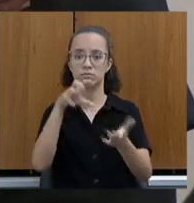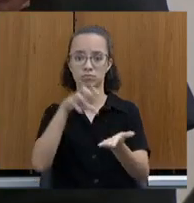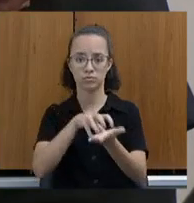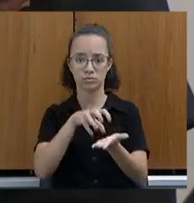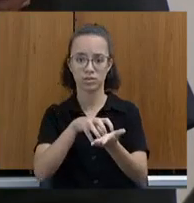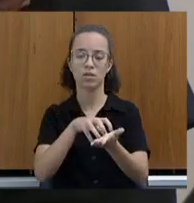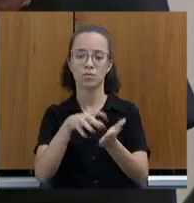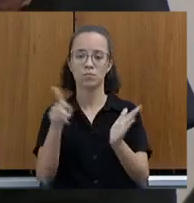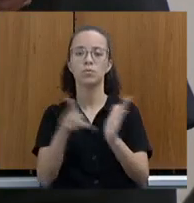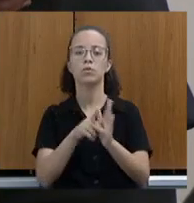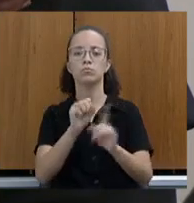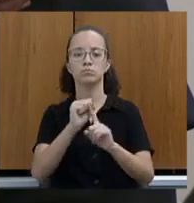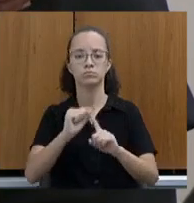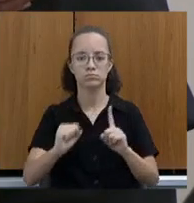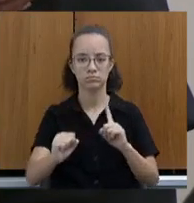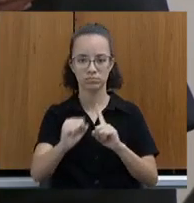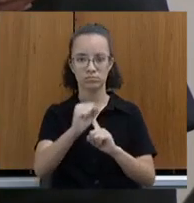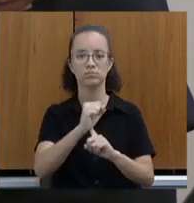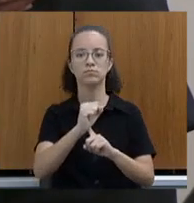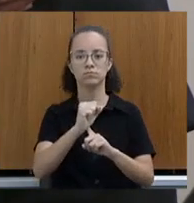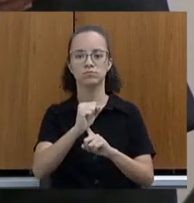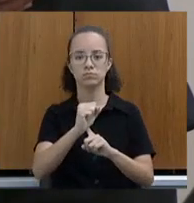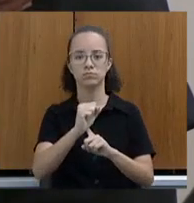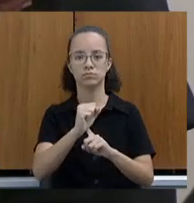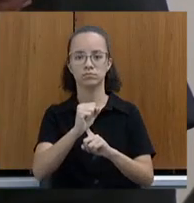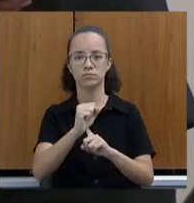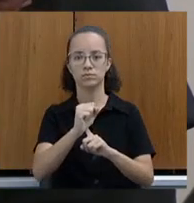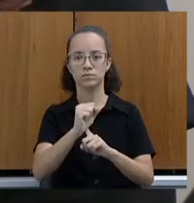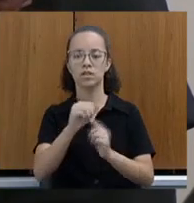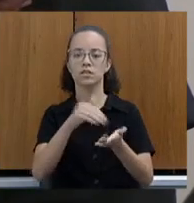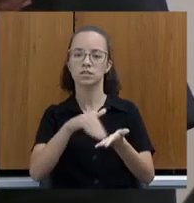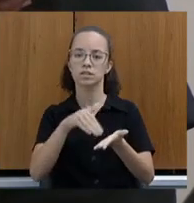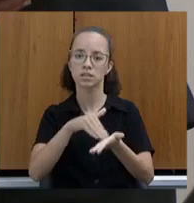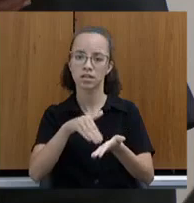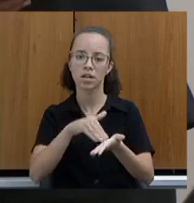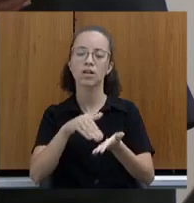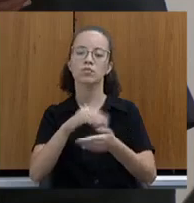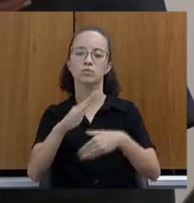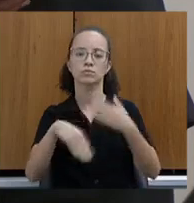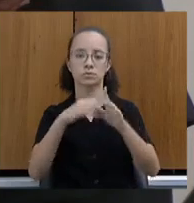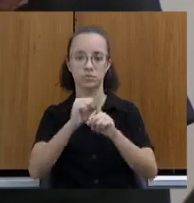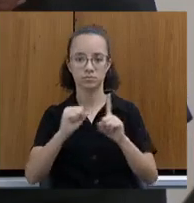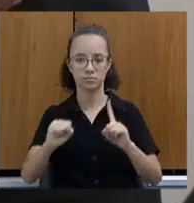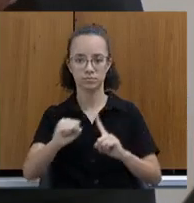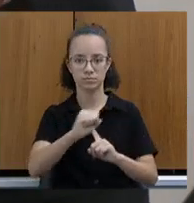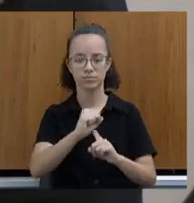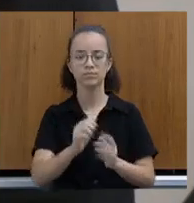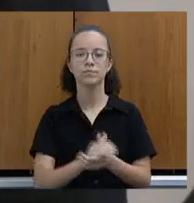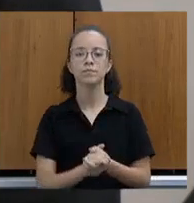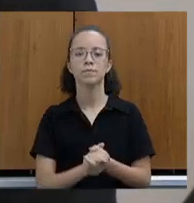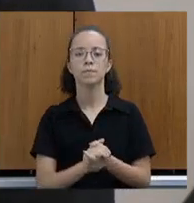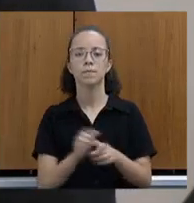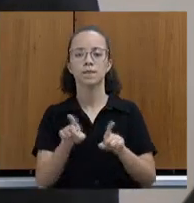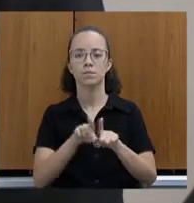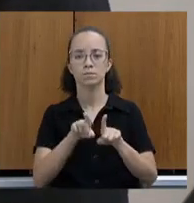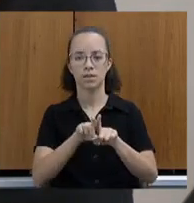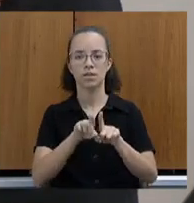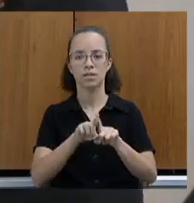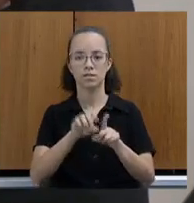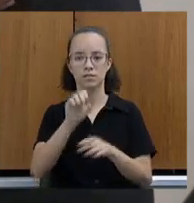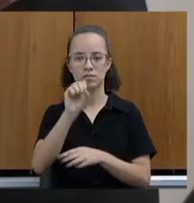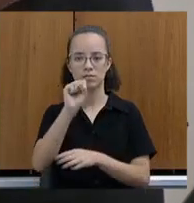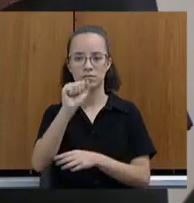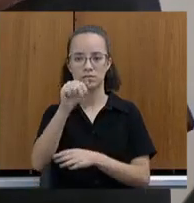Assistência Social da Secretaria de Estado de Desenvolvimento Social, do Hírio Silva Campos,